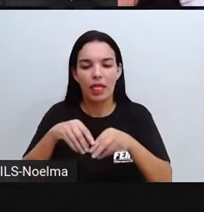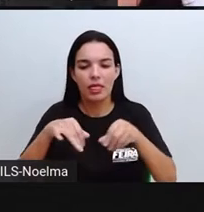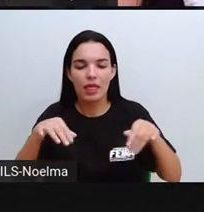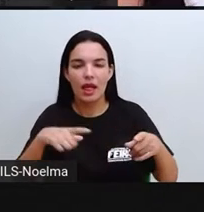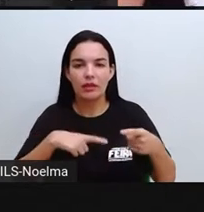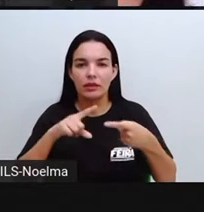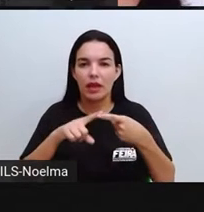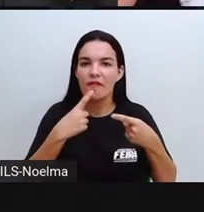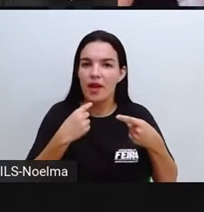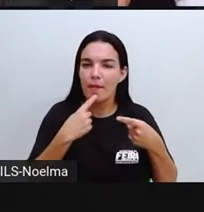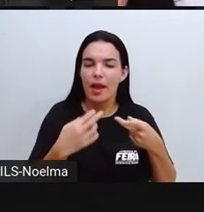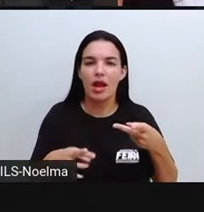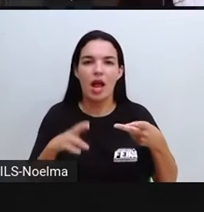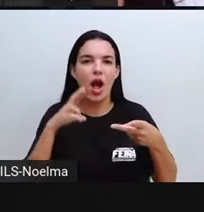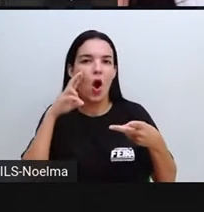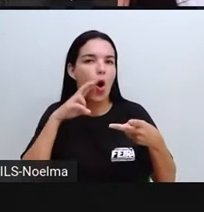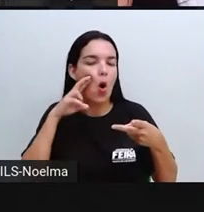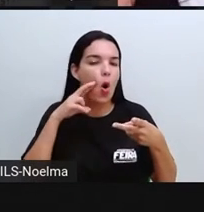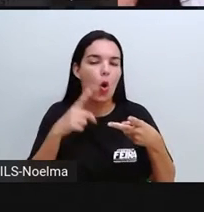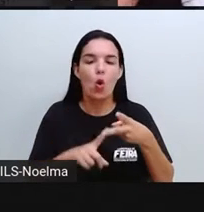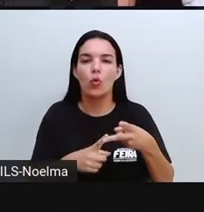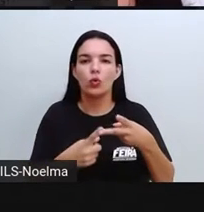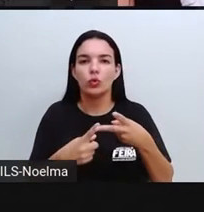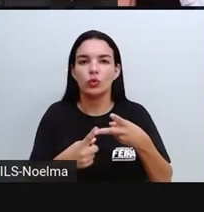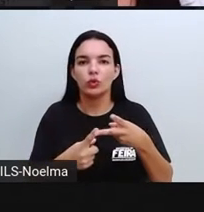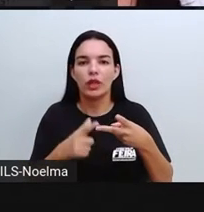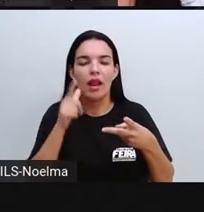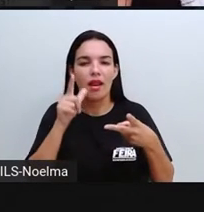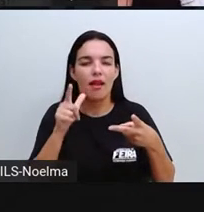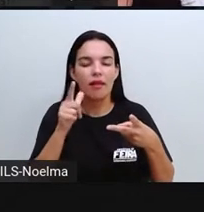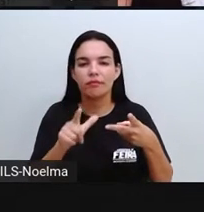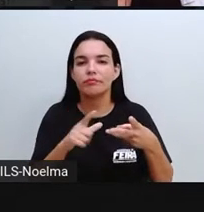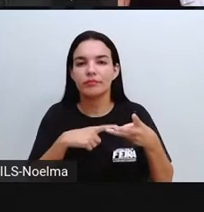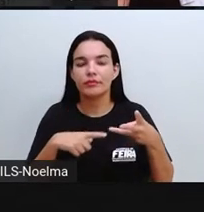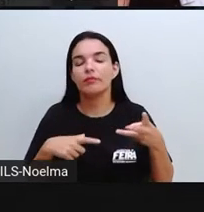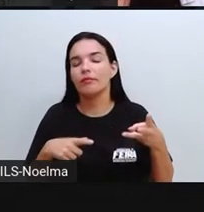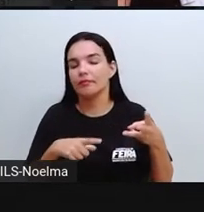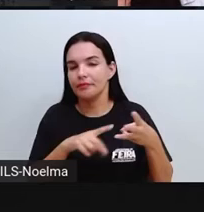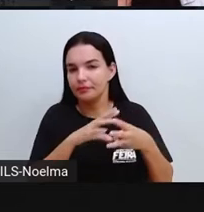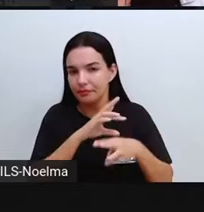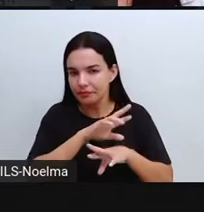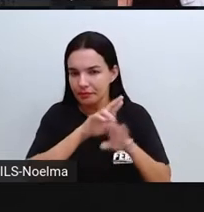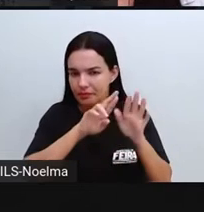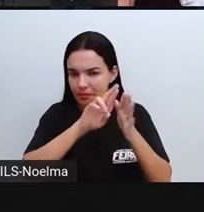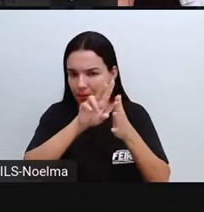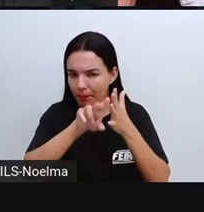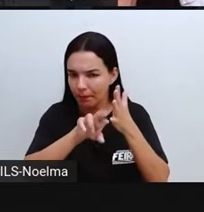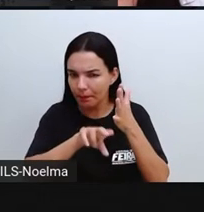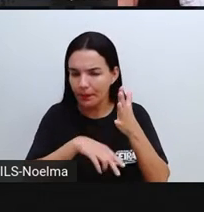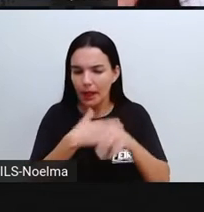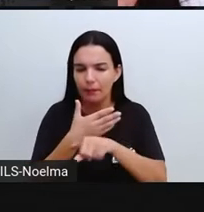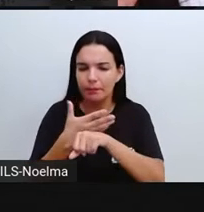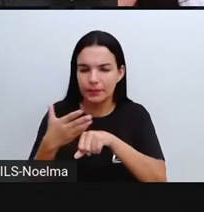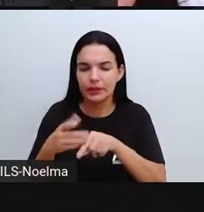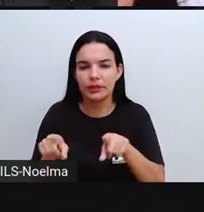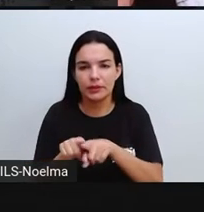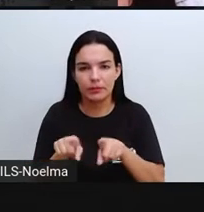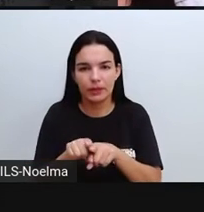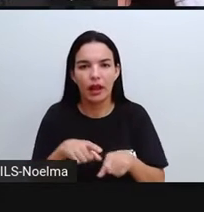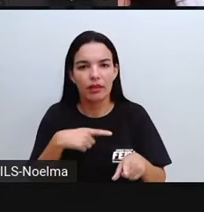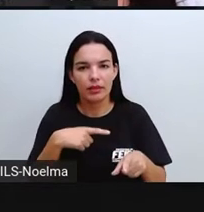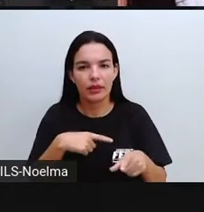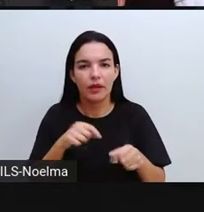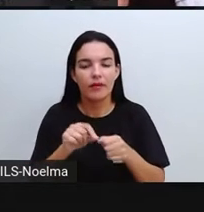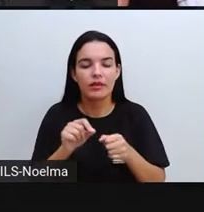vermelha, a roxa, a branca, a rosa. Existem vários tipos de argila que a gente pode estar utilizando para fazer